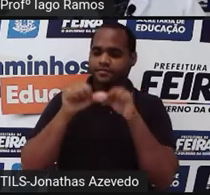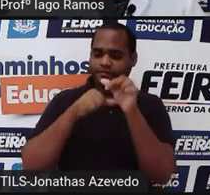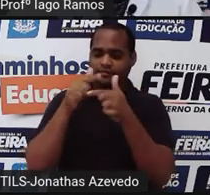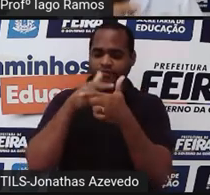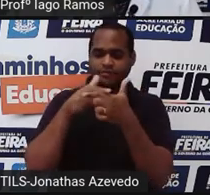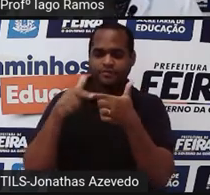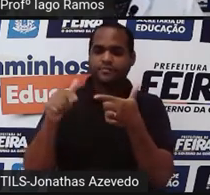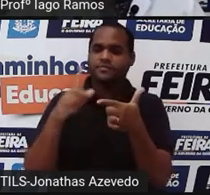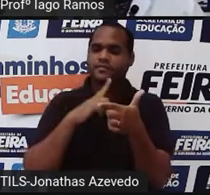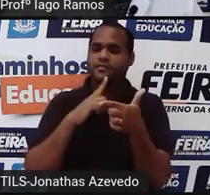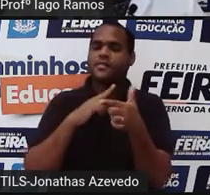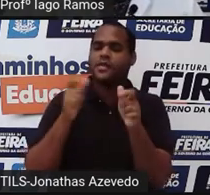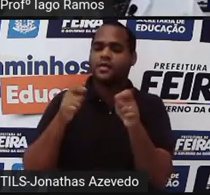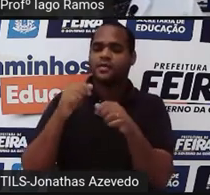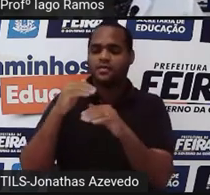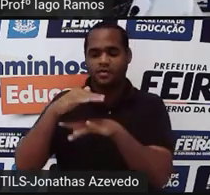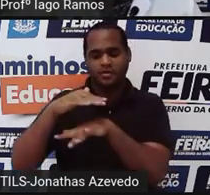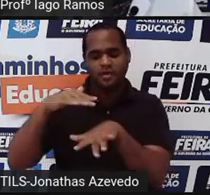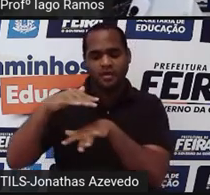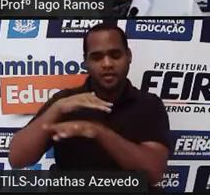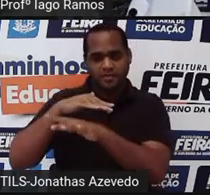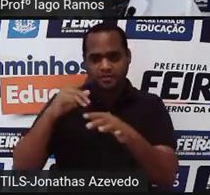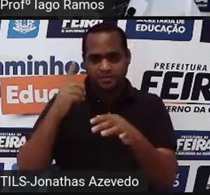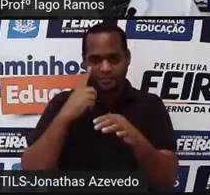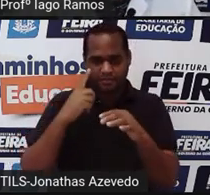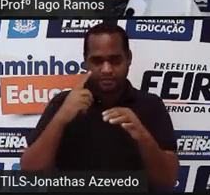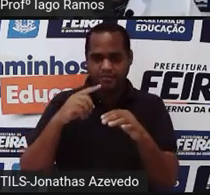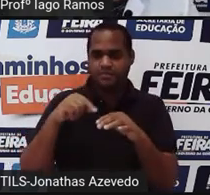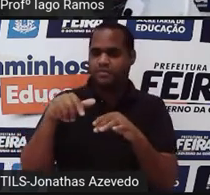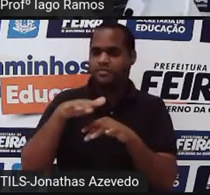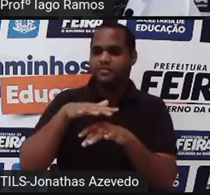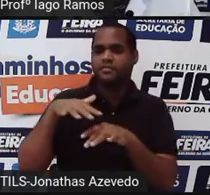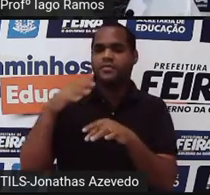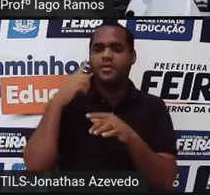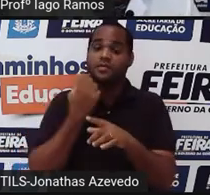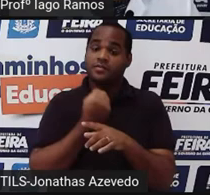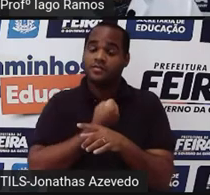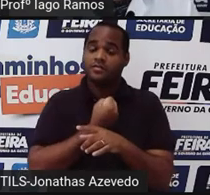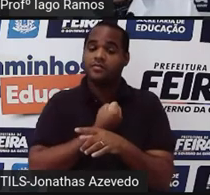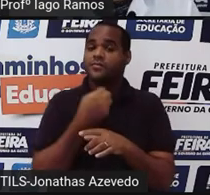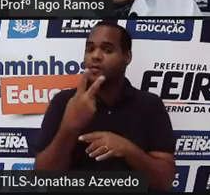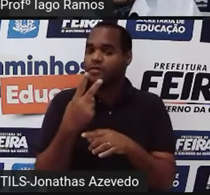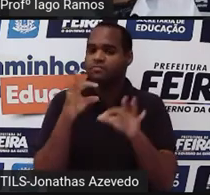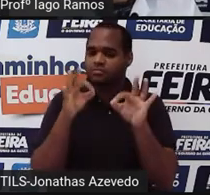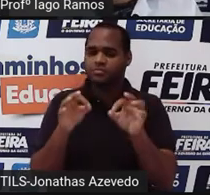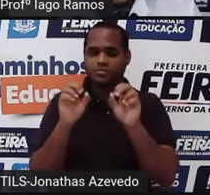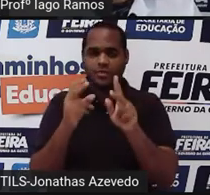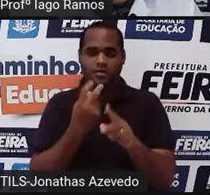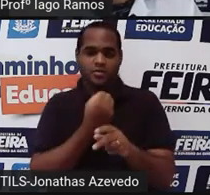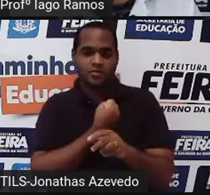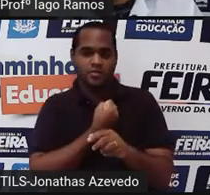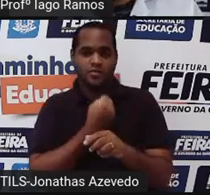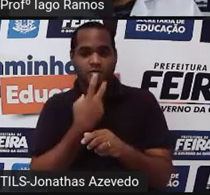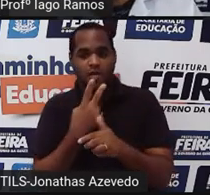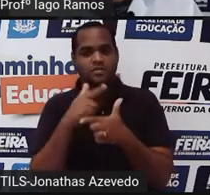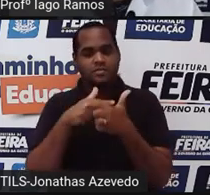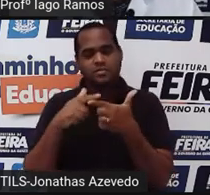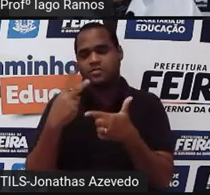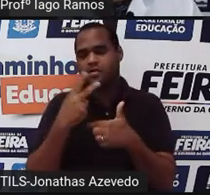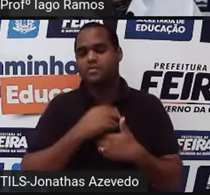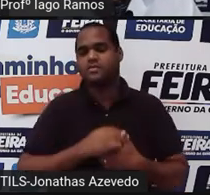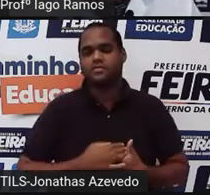2. A base que a gente tá usando ali, o número de baixo é sempre 2, tá bom? Então, quando a gente fizer 2 dividido por 2,